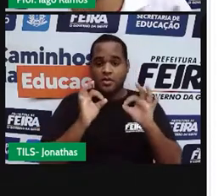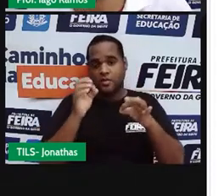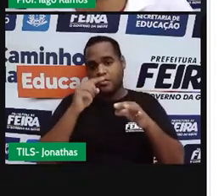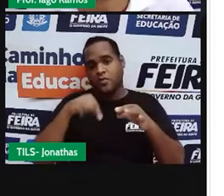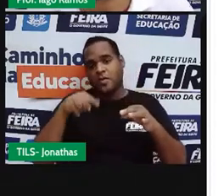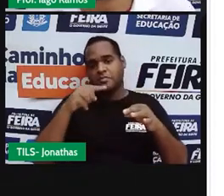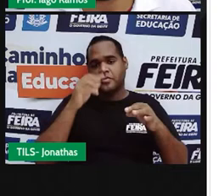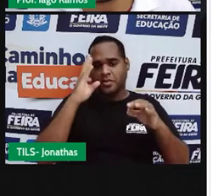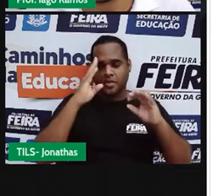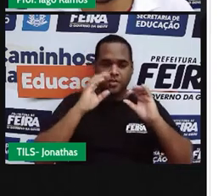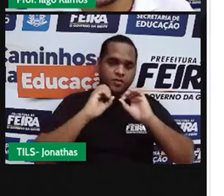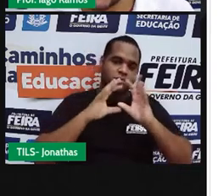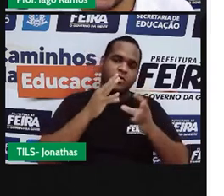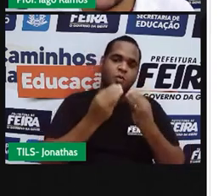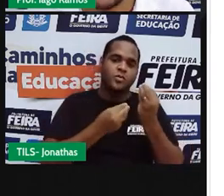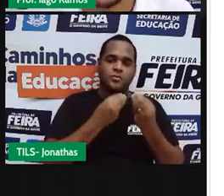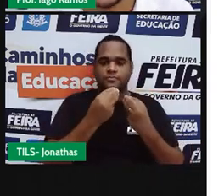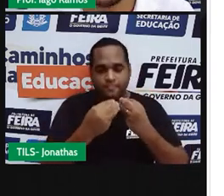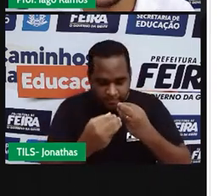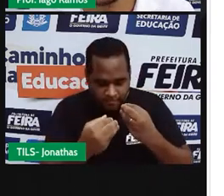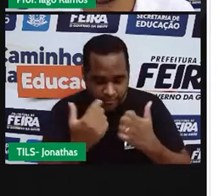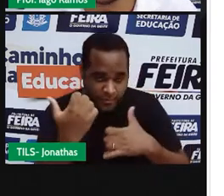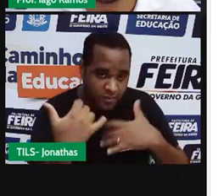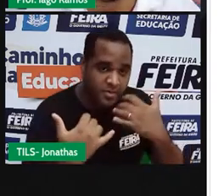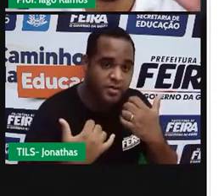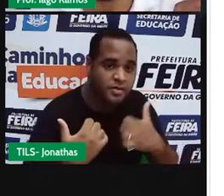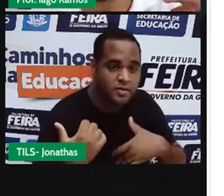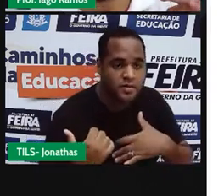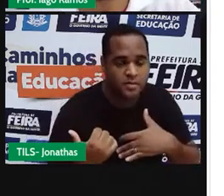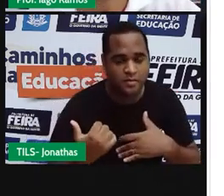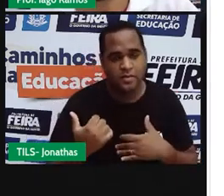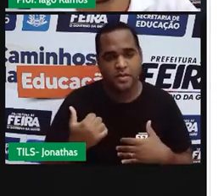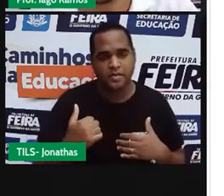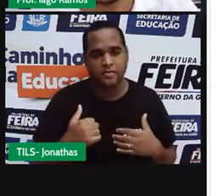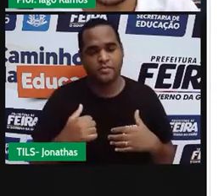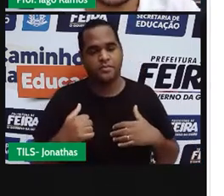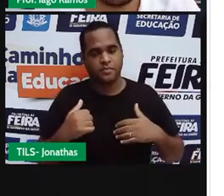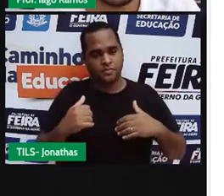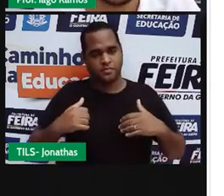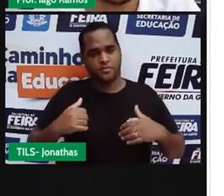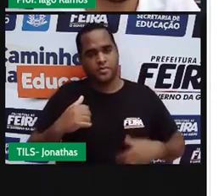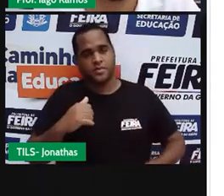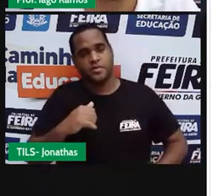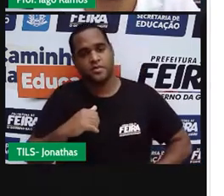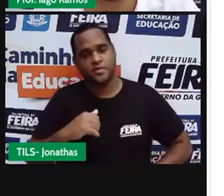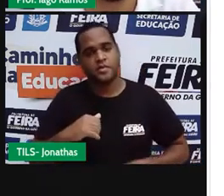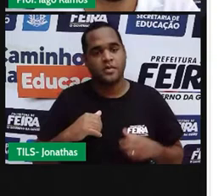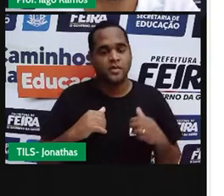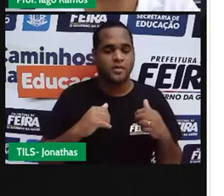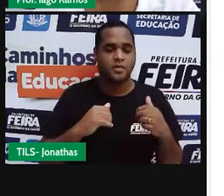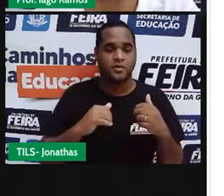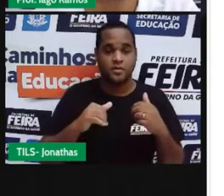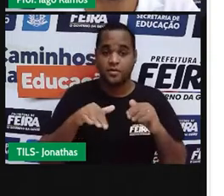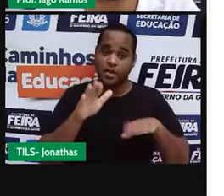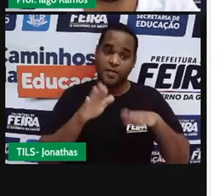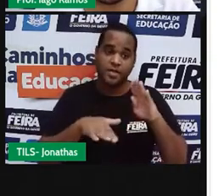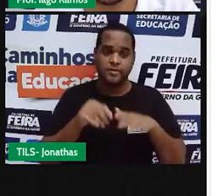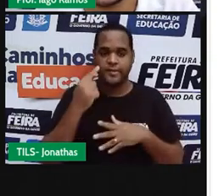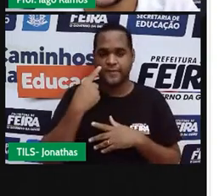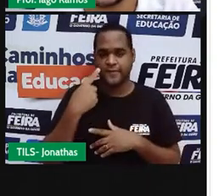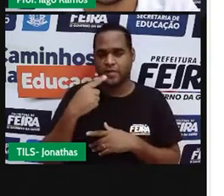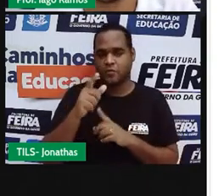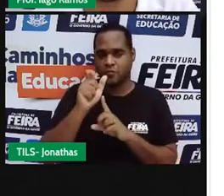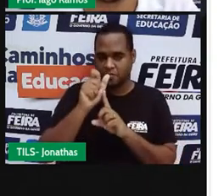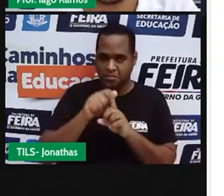comigo ou com você, tá bom? Então vamos lá. Suponha que em um determinado